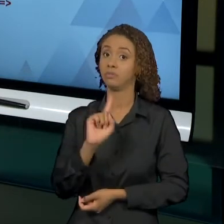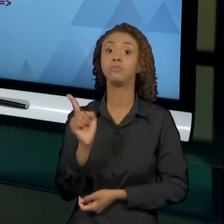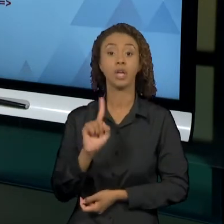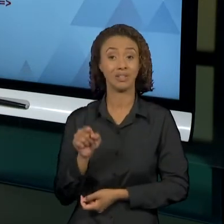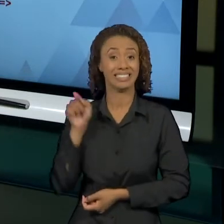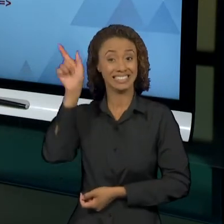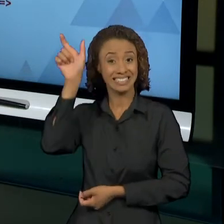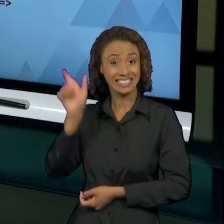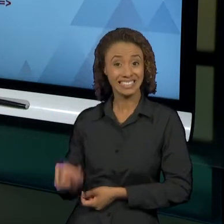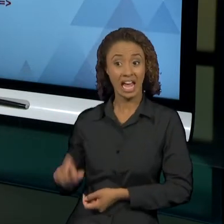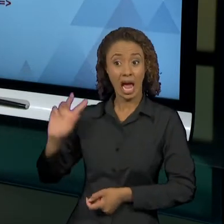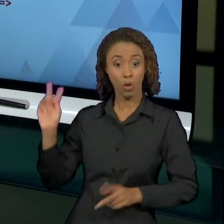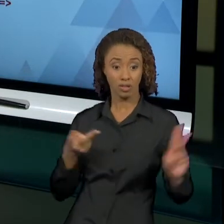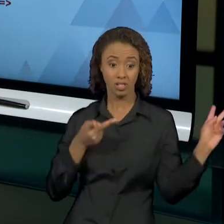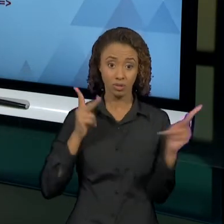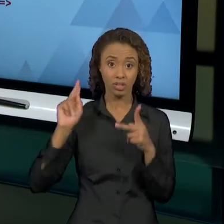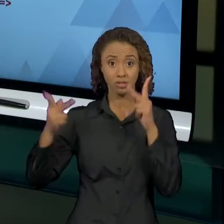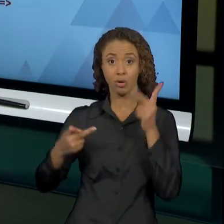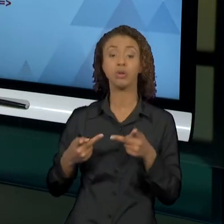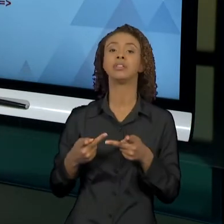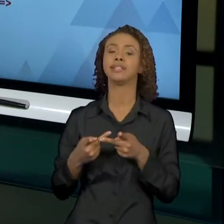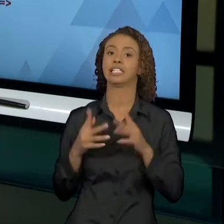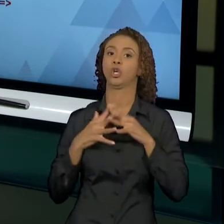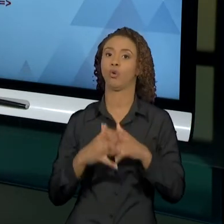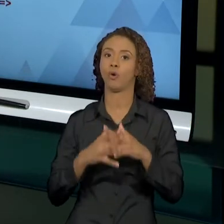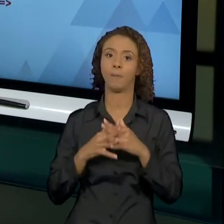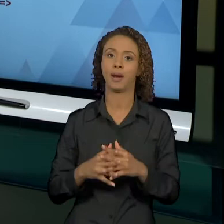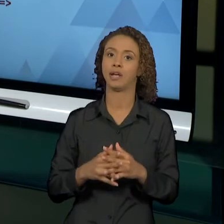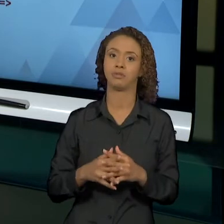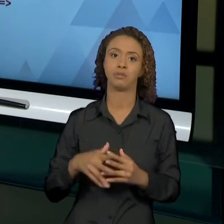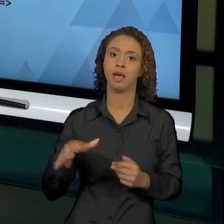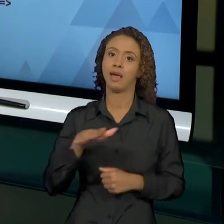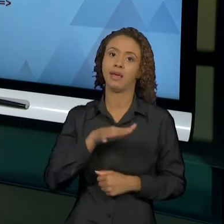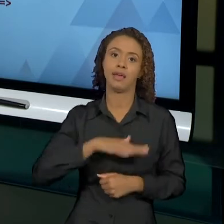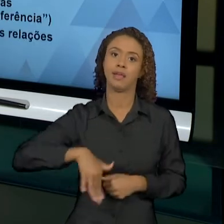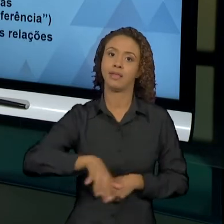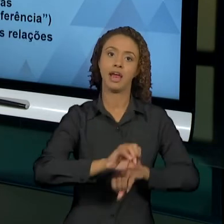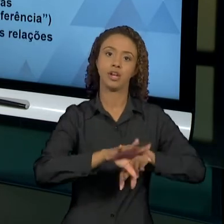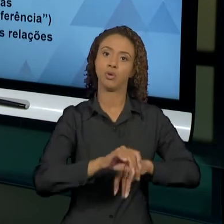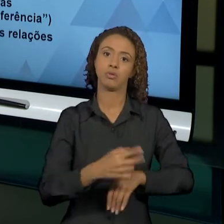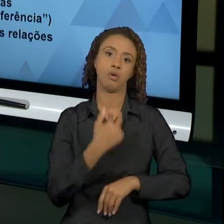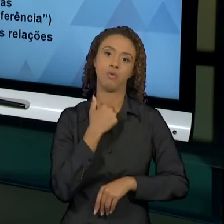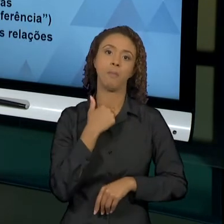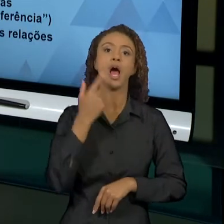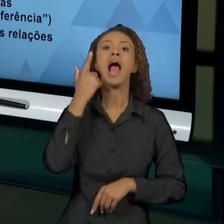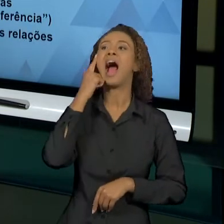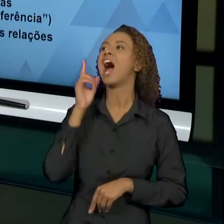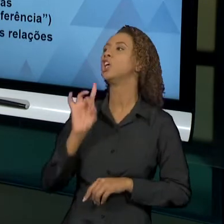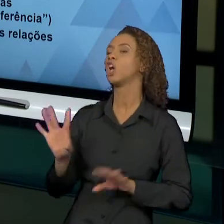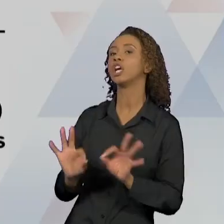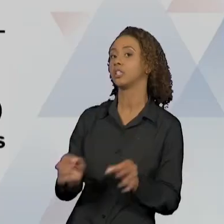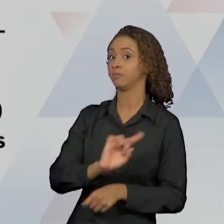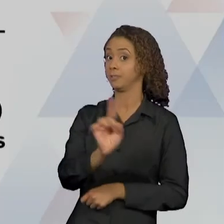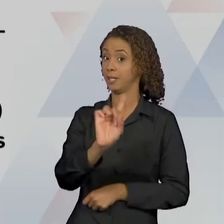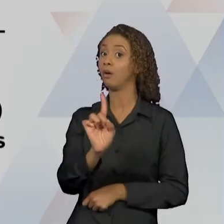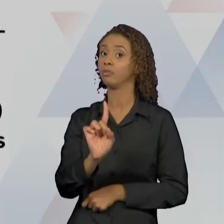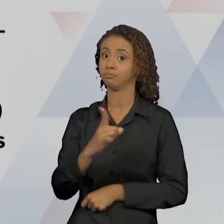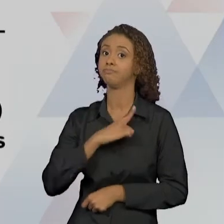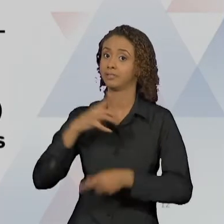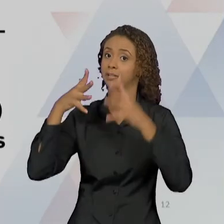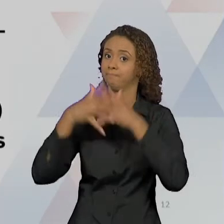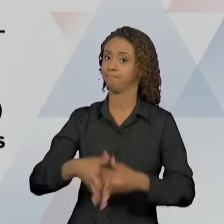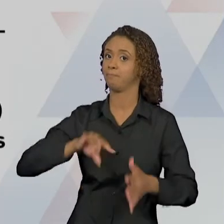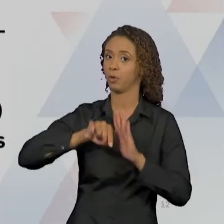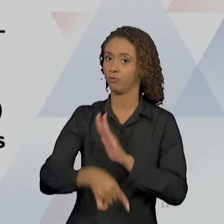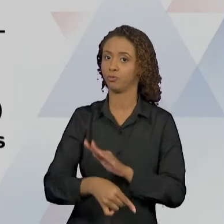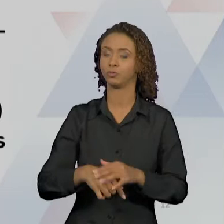complexos que não devem ser usados no contexto escolar de forma simplista. As fases continuam, a